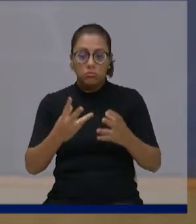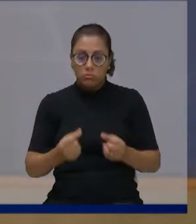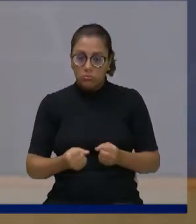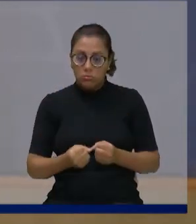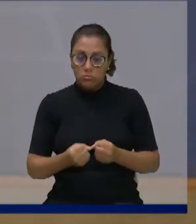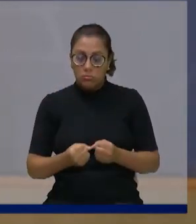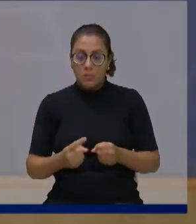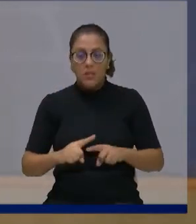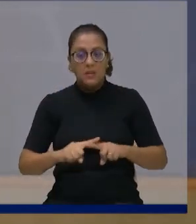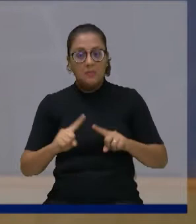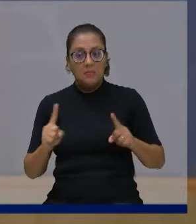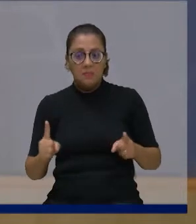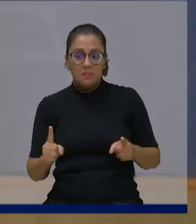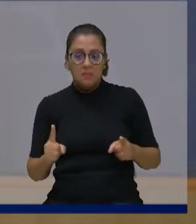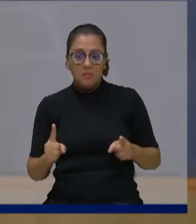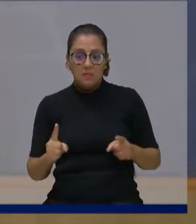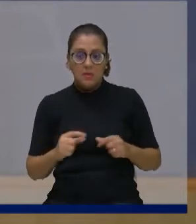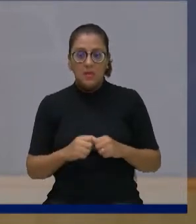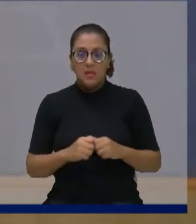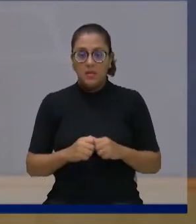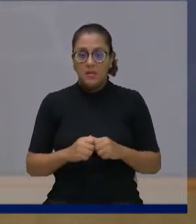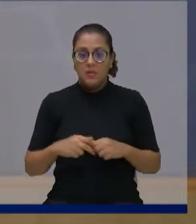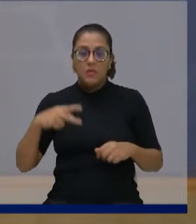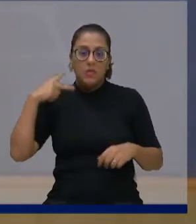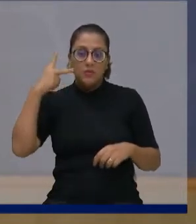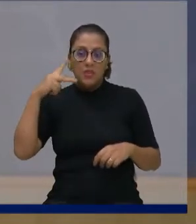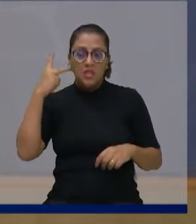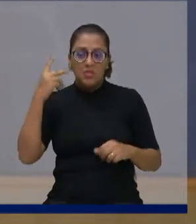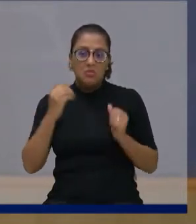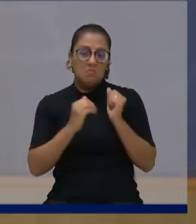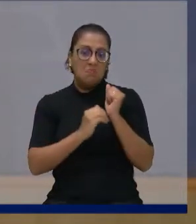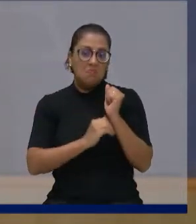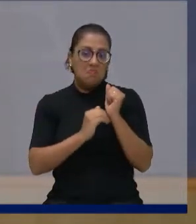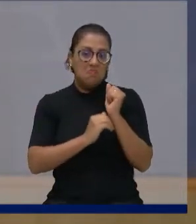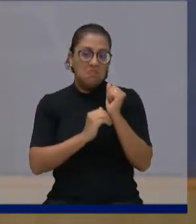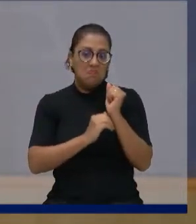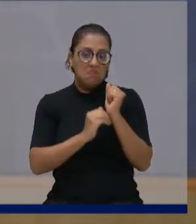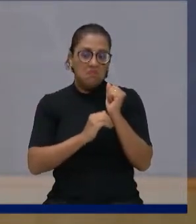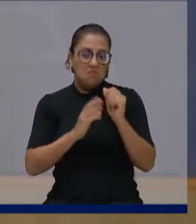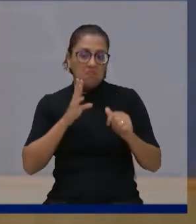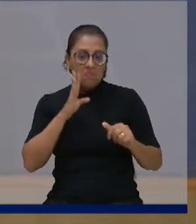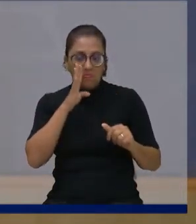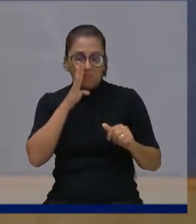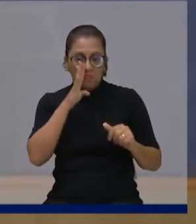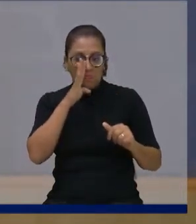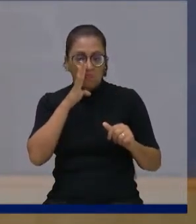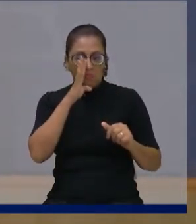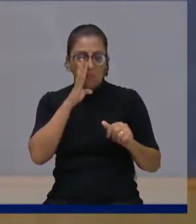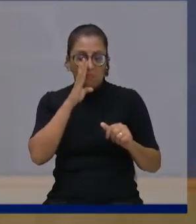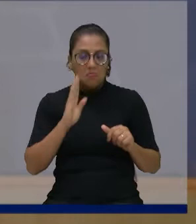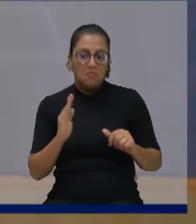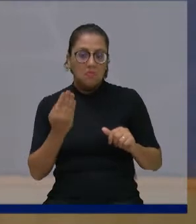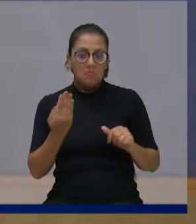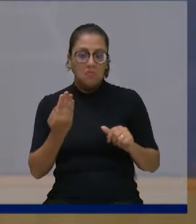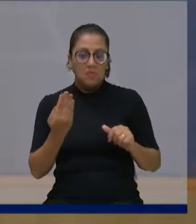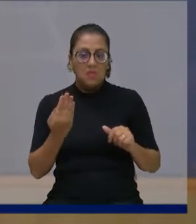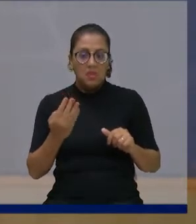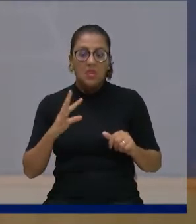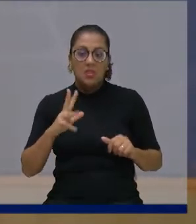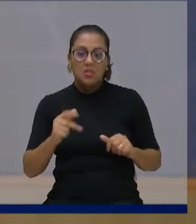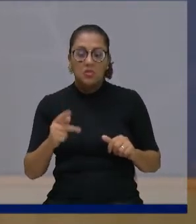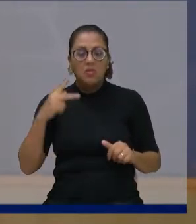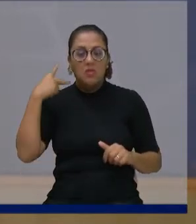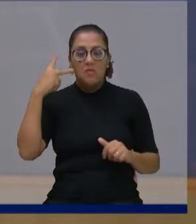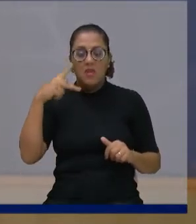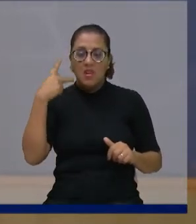do vereador, que enganou todos os vereadores com quem eu conversei nos últimos